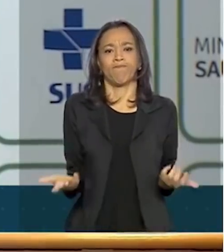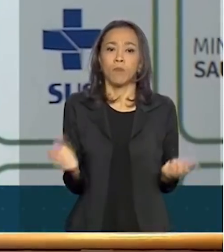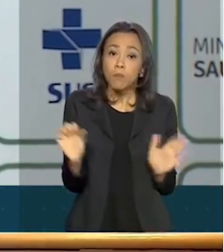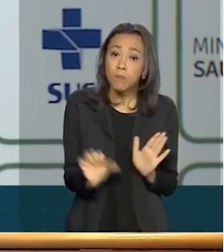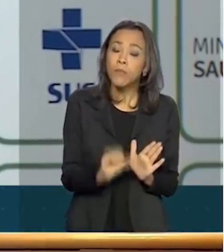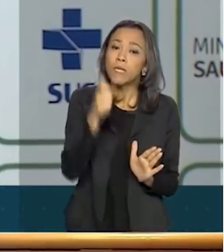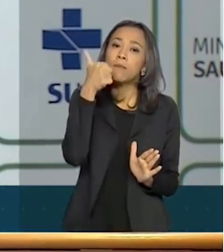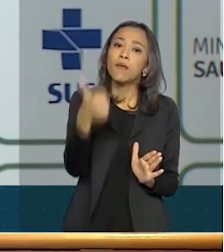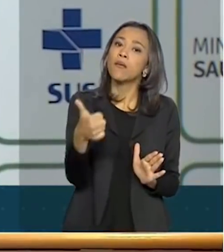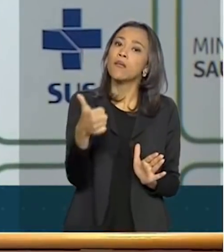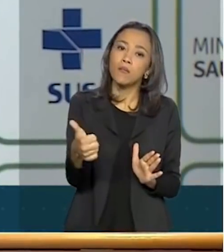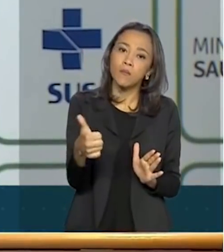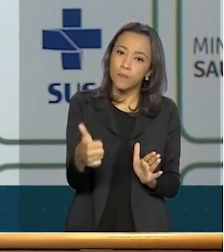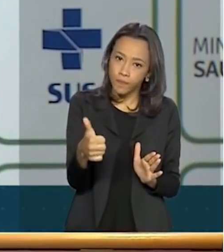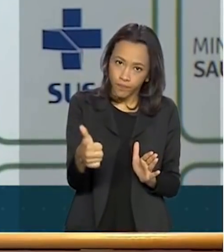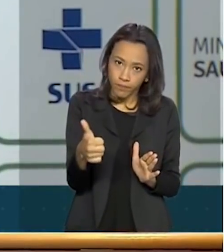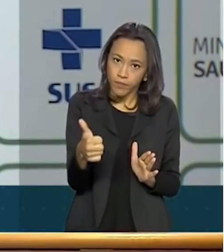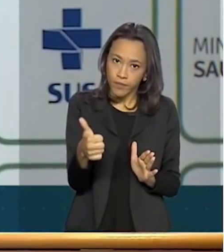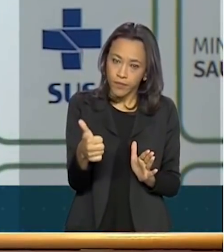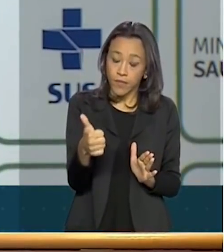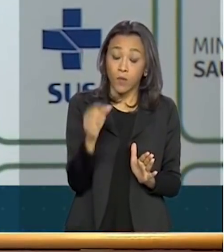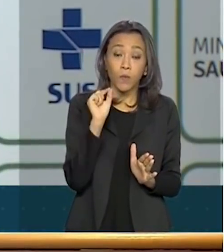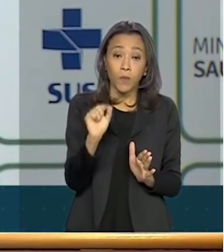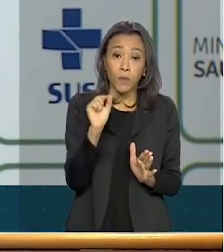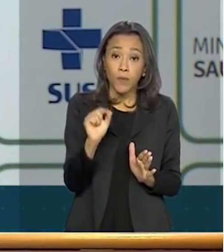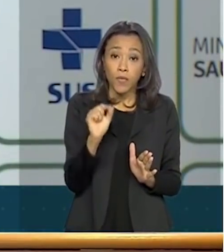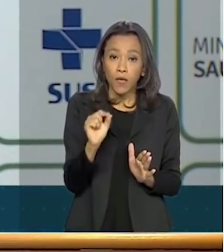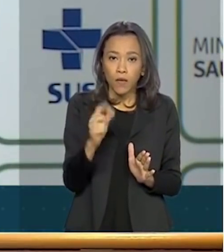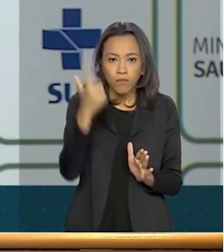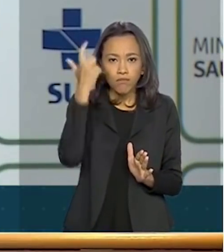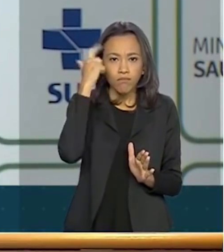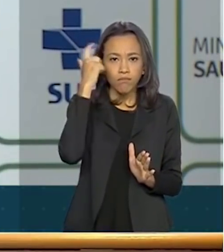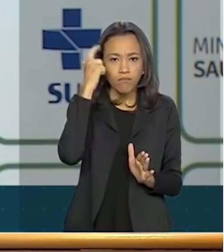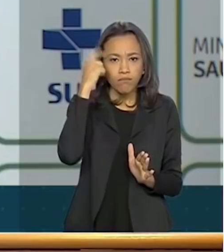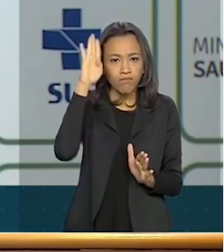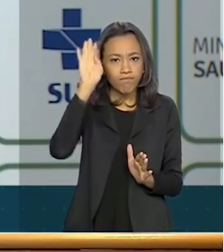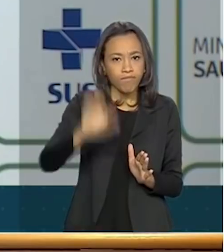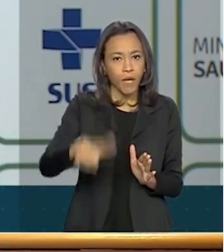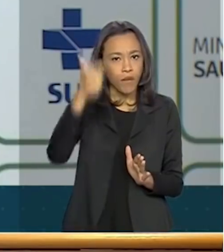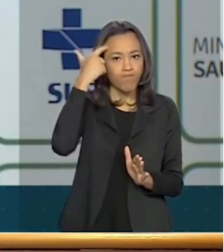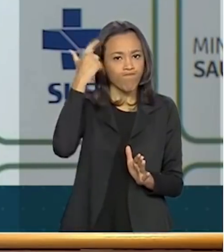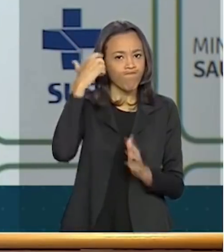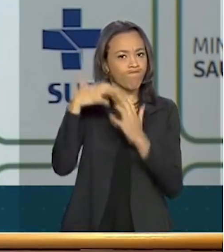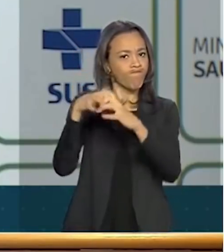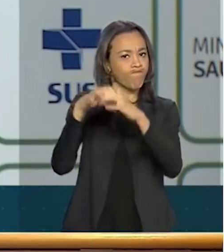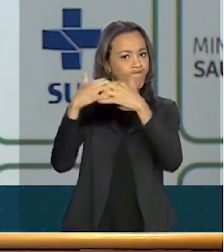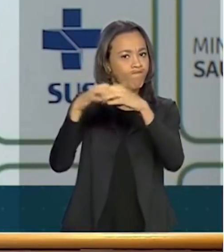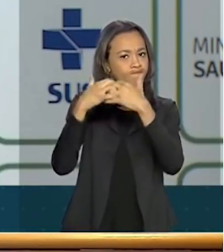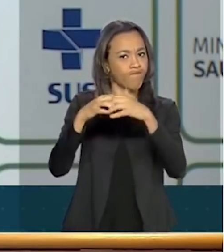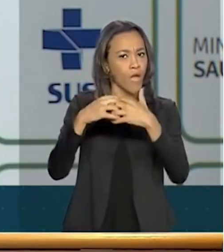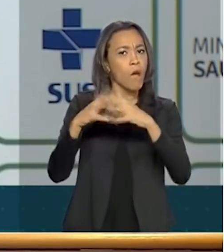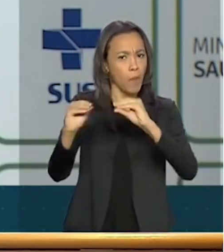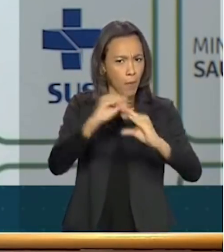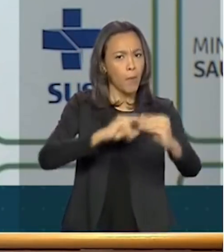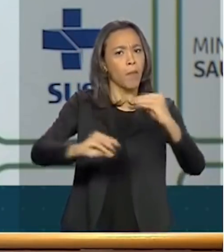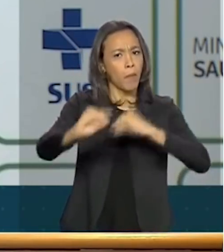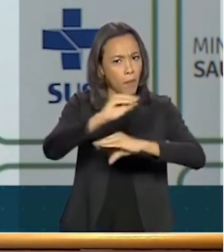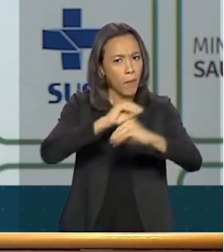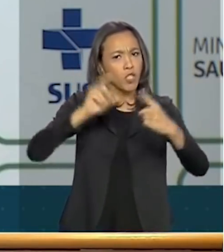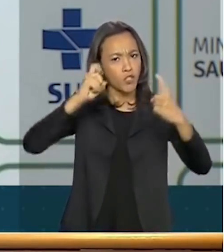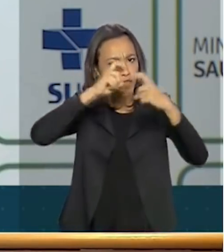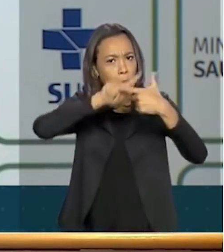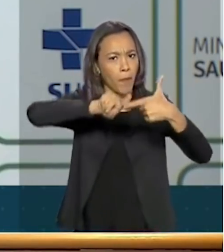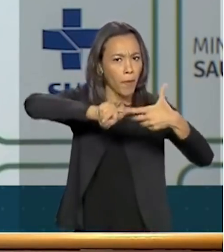lei, a lei do bom senso. Discutam as dificuldades que o